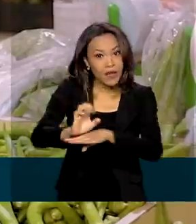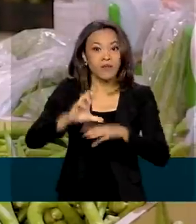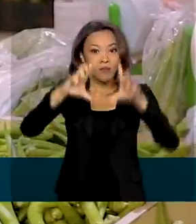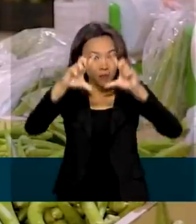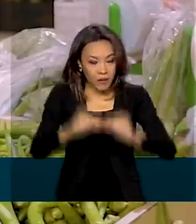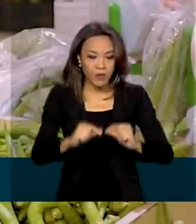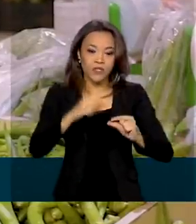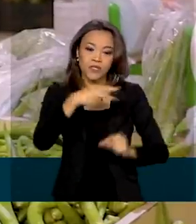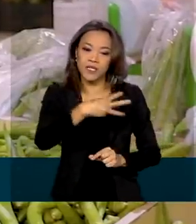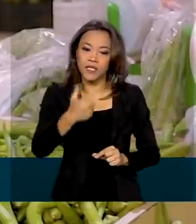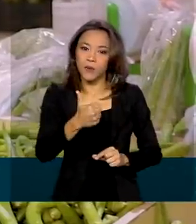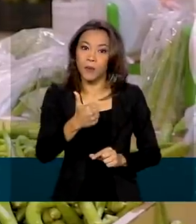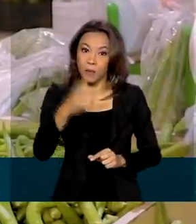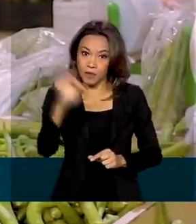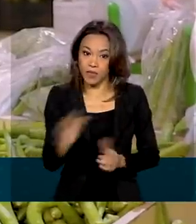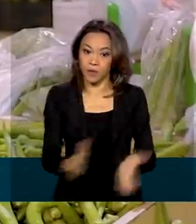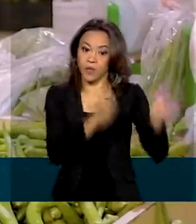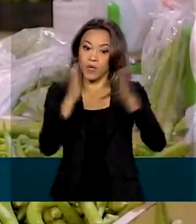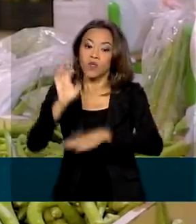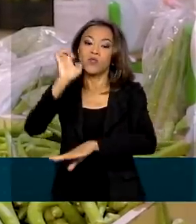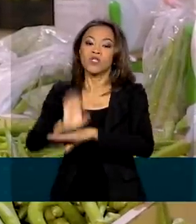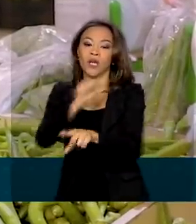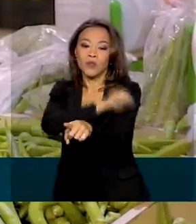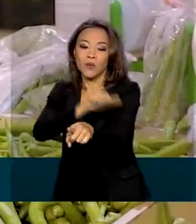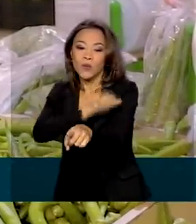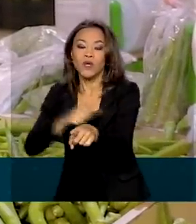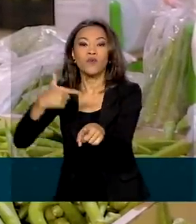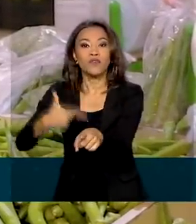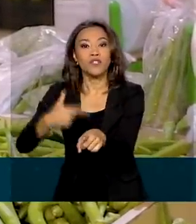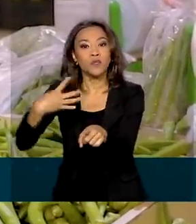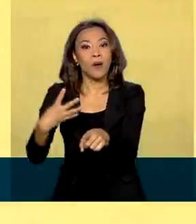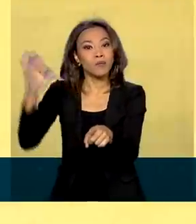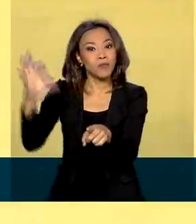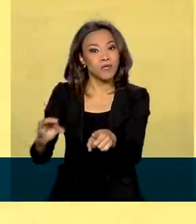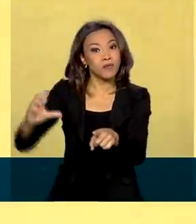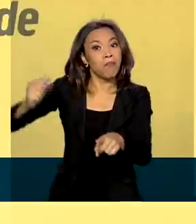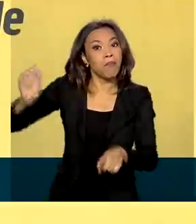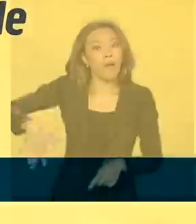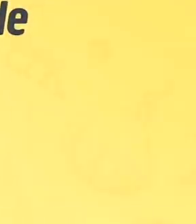Já no Rio de Janeiro, ficou 24% mais barato.